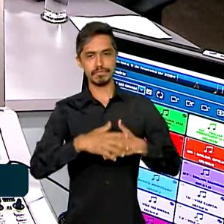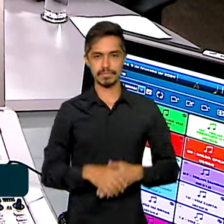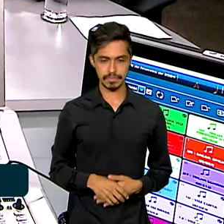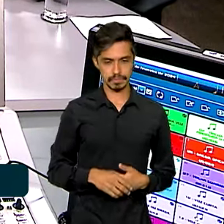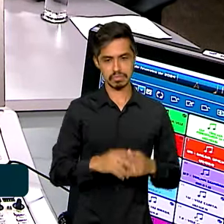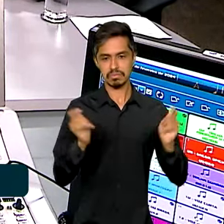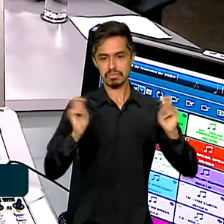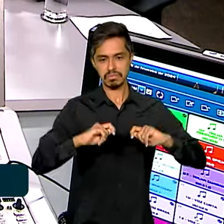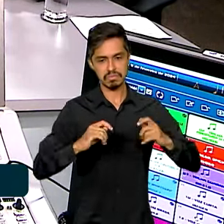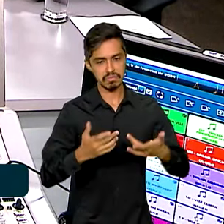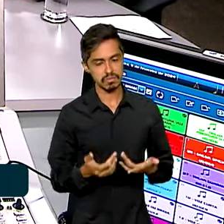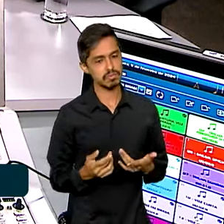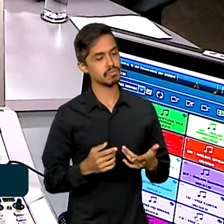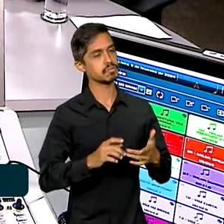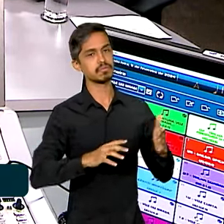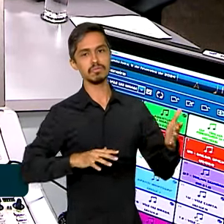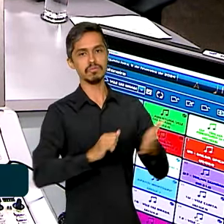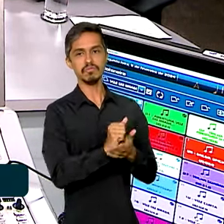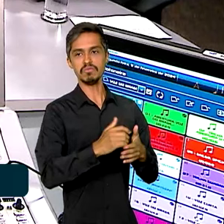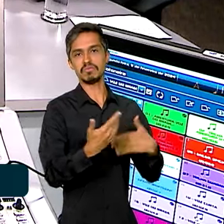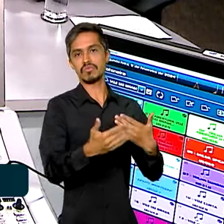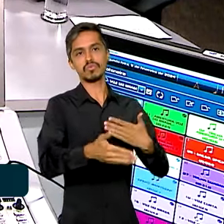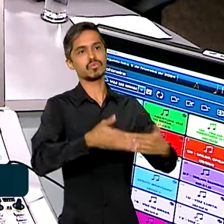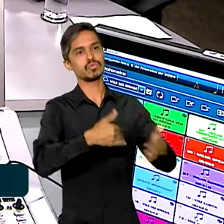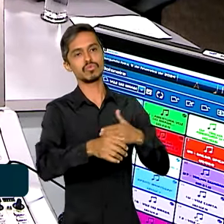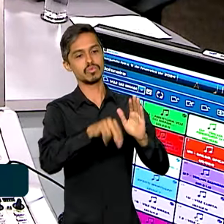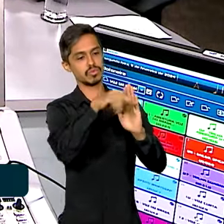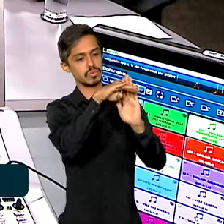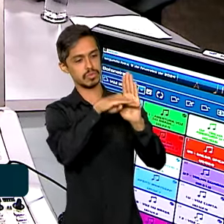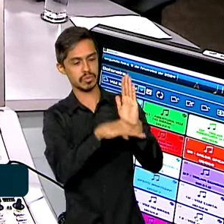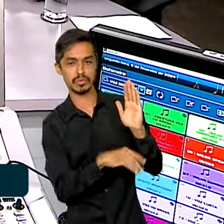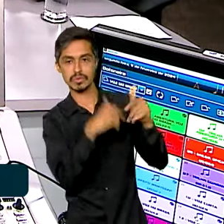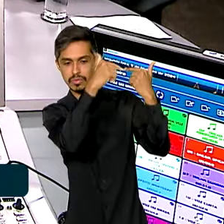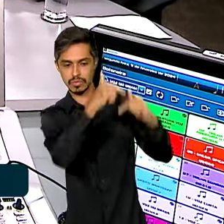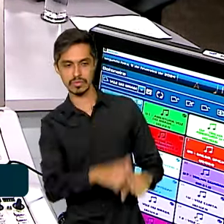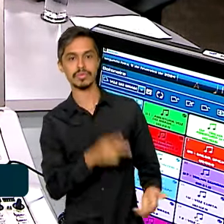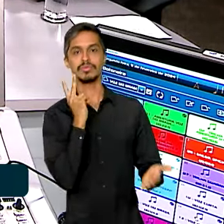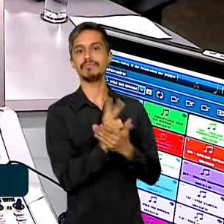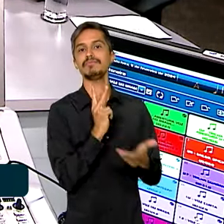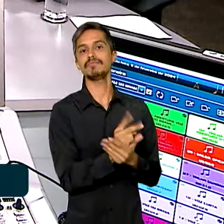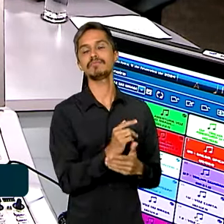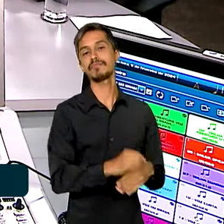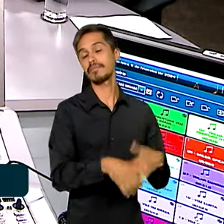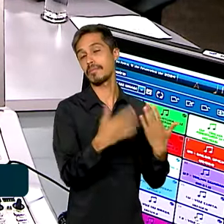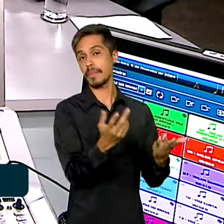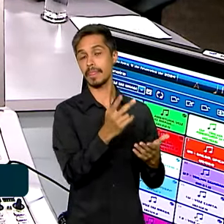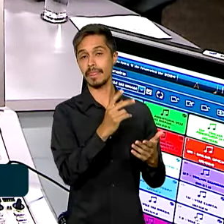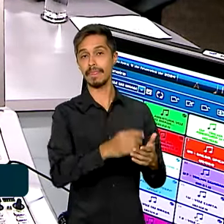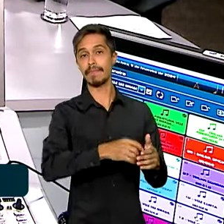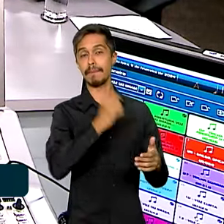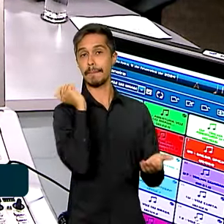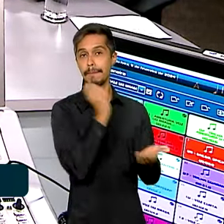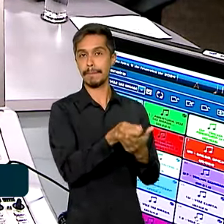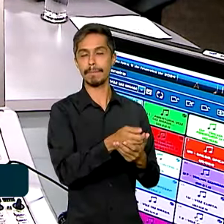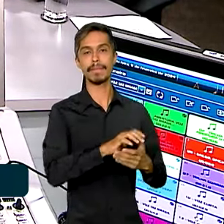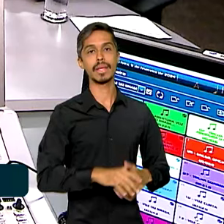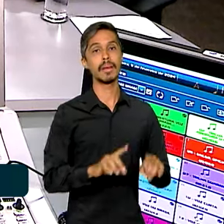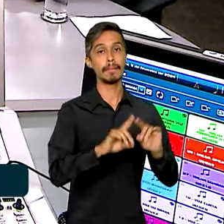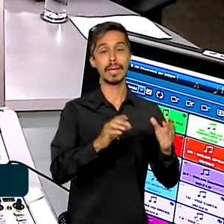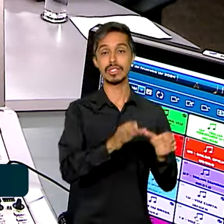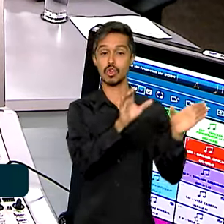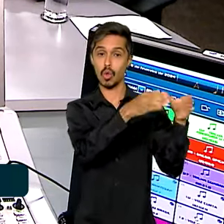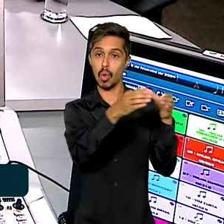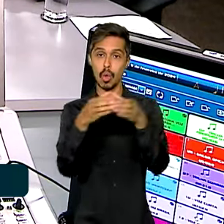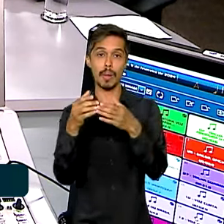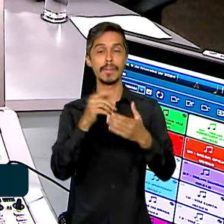enfim, inscrição para todos os cargos e vai pagar a mesma taxa de inscrição. Para os cargos de nível superior,